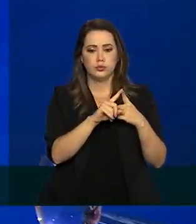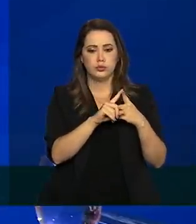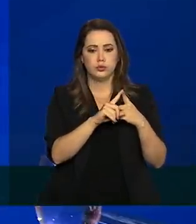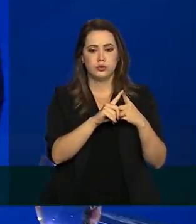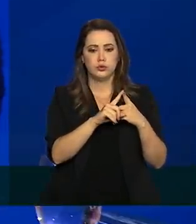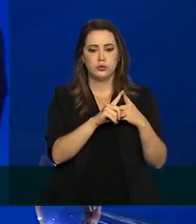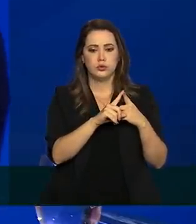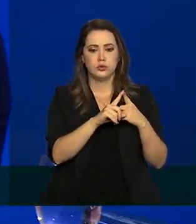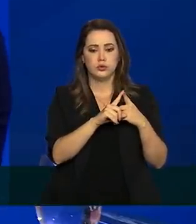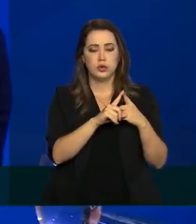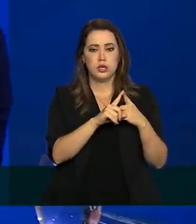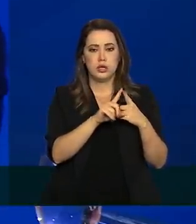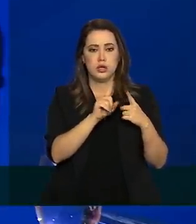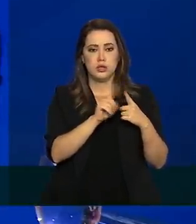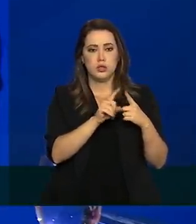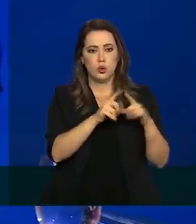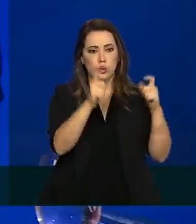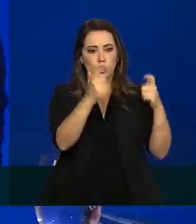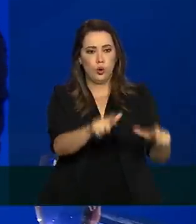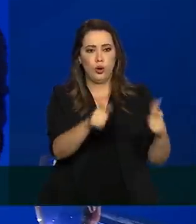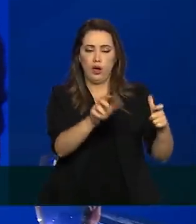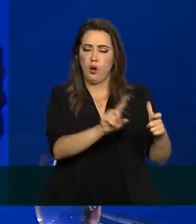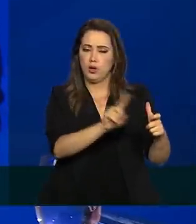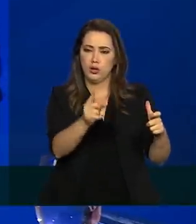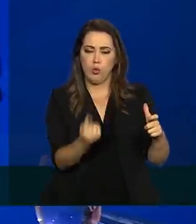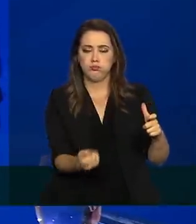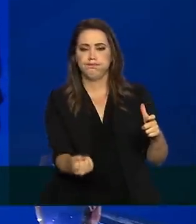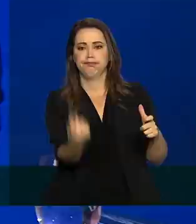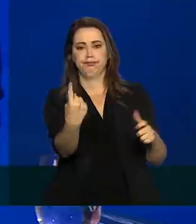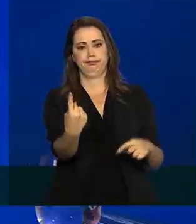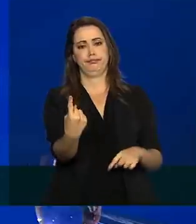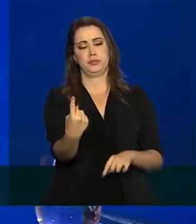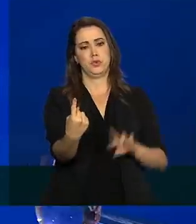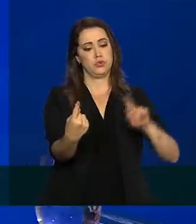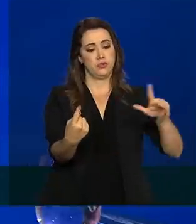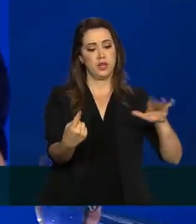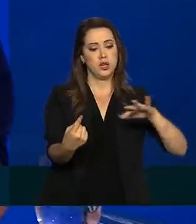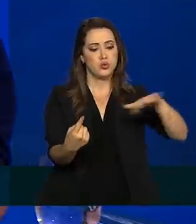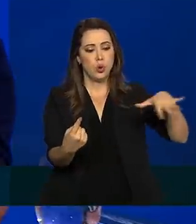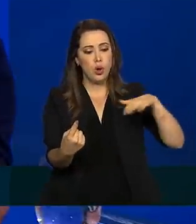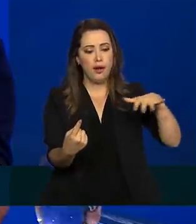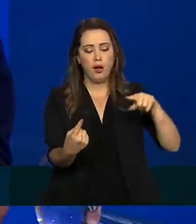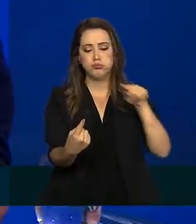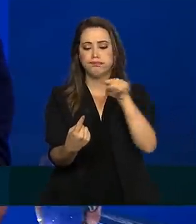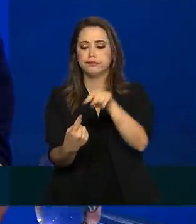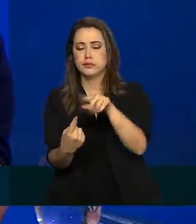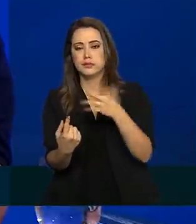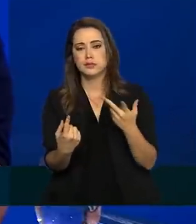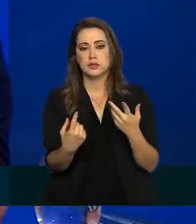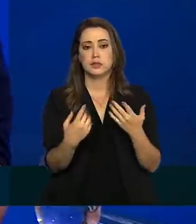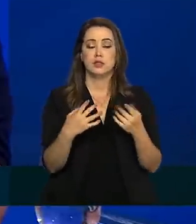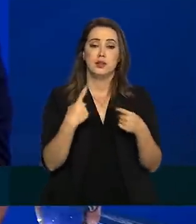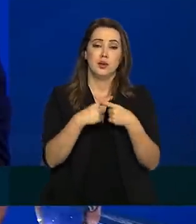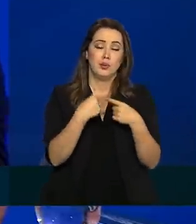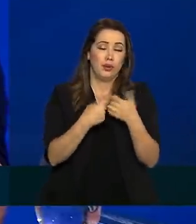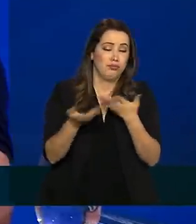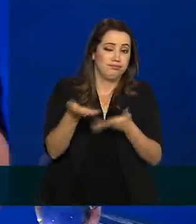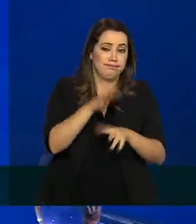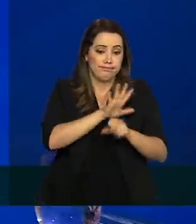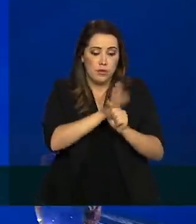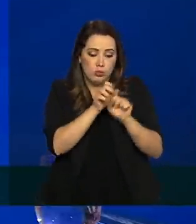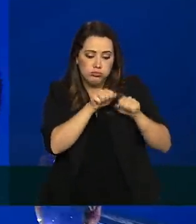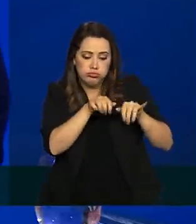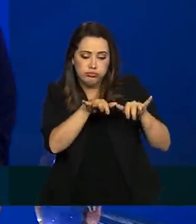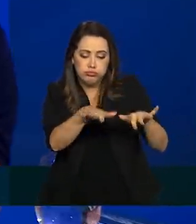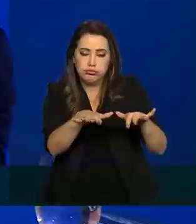do agregado e não do indivíduo. Essa é uma questão para... A relação entre o distanciamento e a infecção é uma questão para ser avaliada